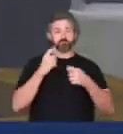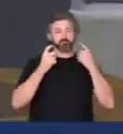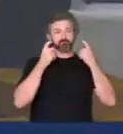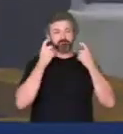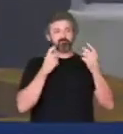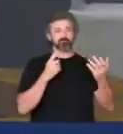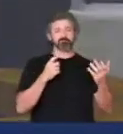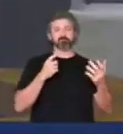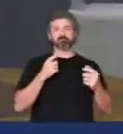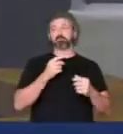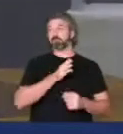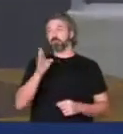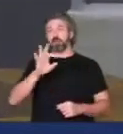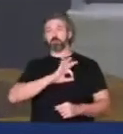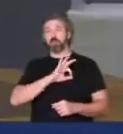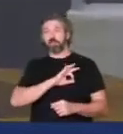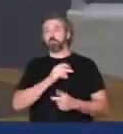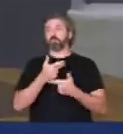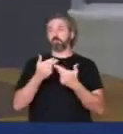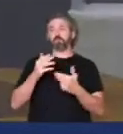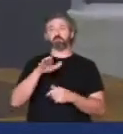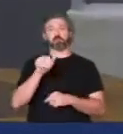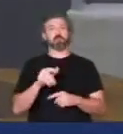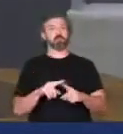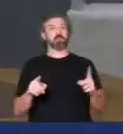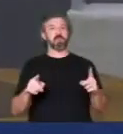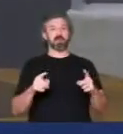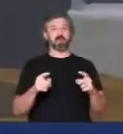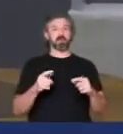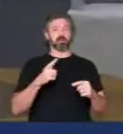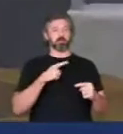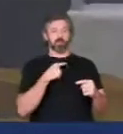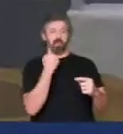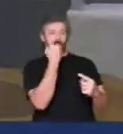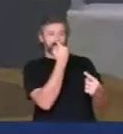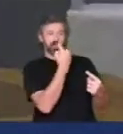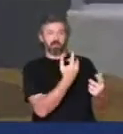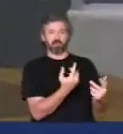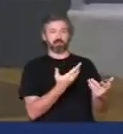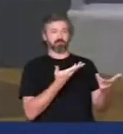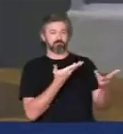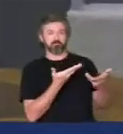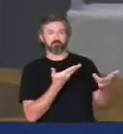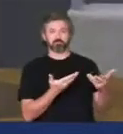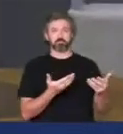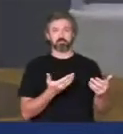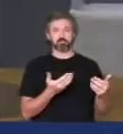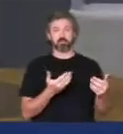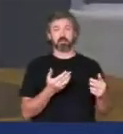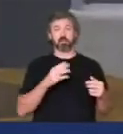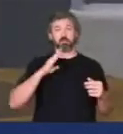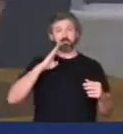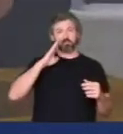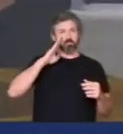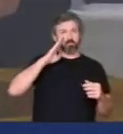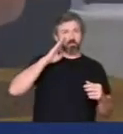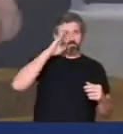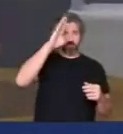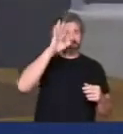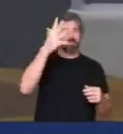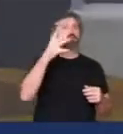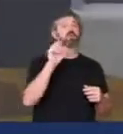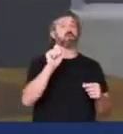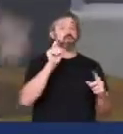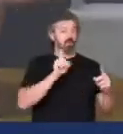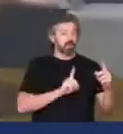preocupado, toma providências mas não cria um clima que providências o presidente Bolsonaro tomou quando ele entrou na